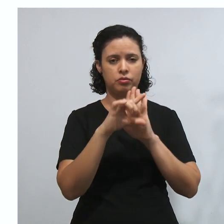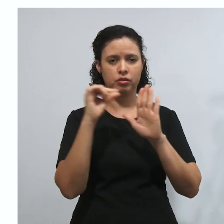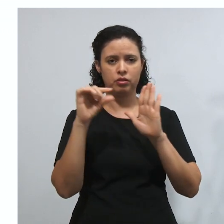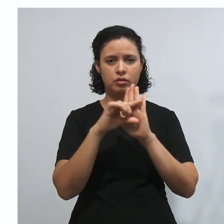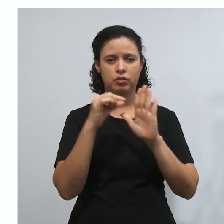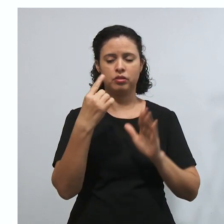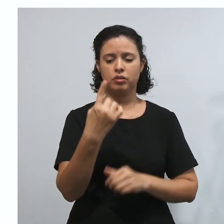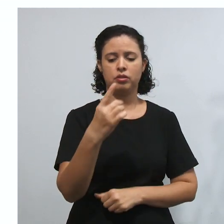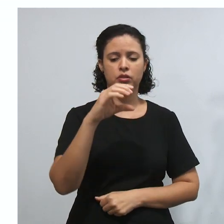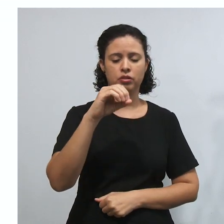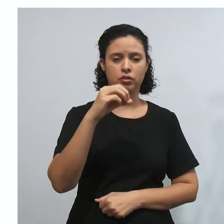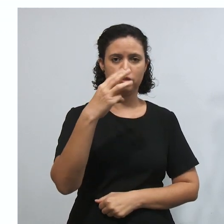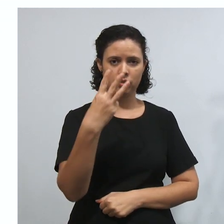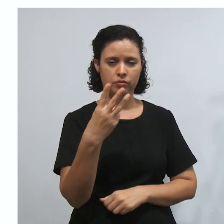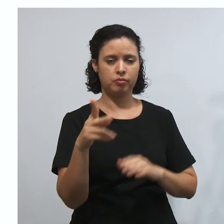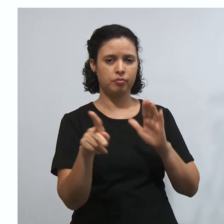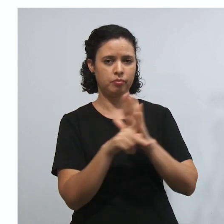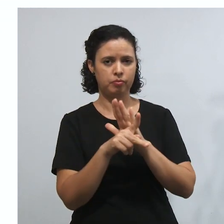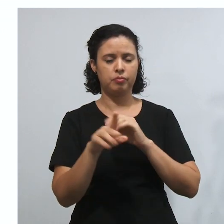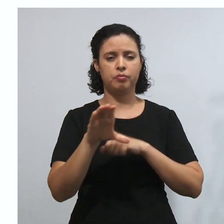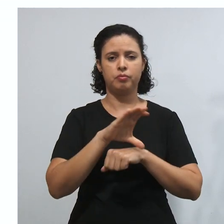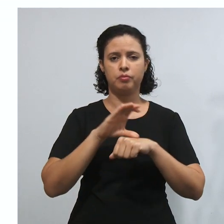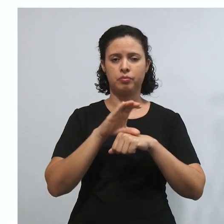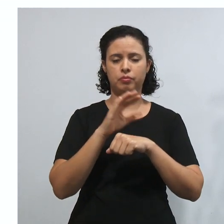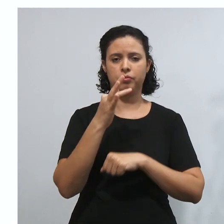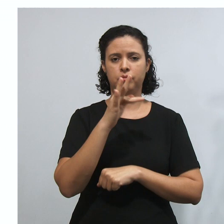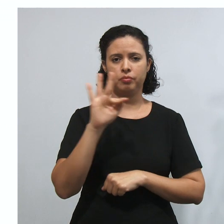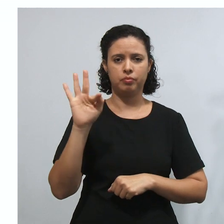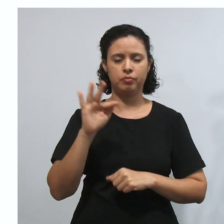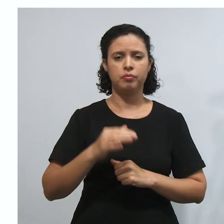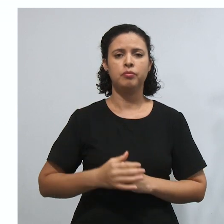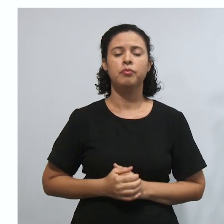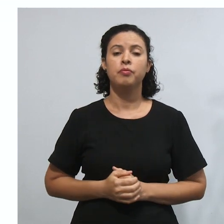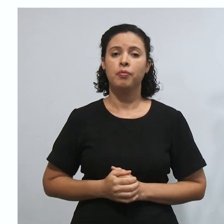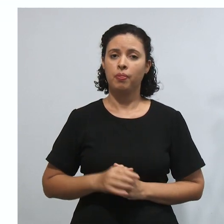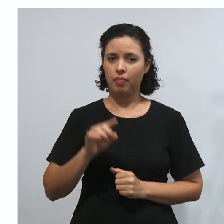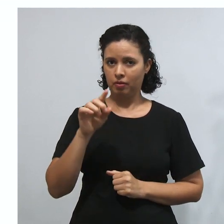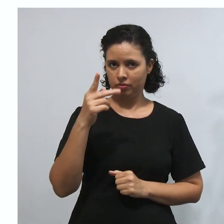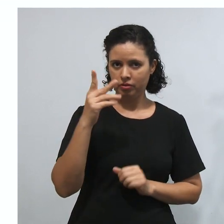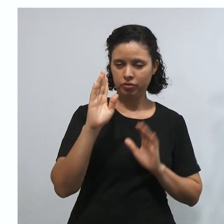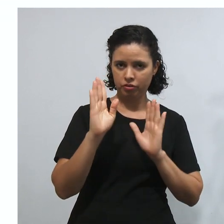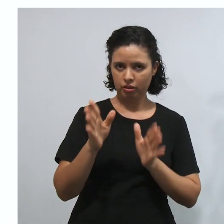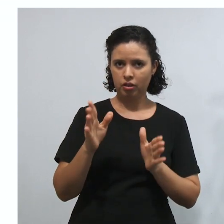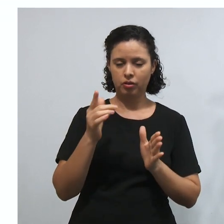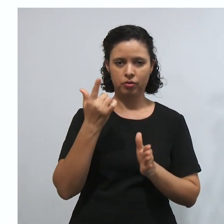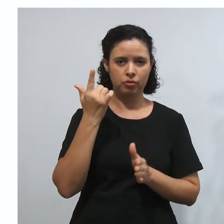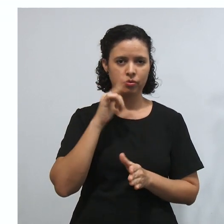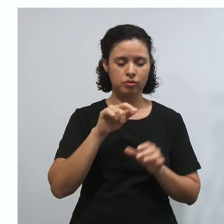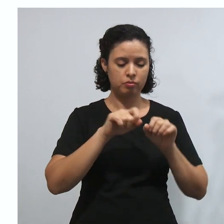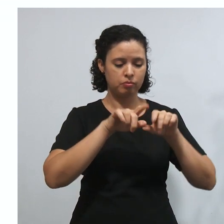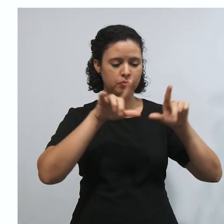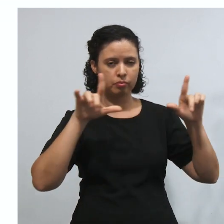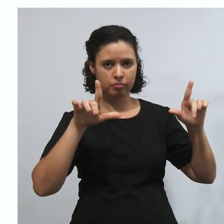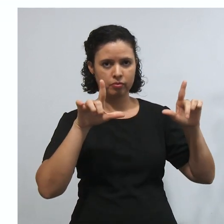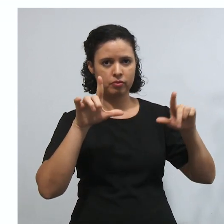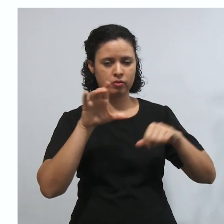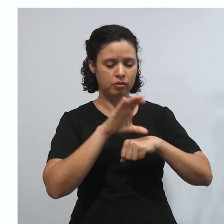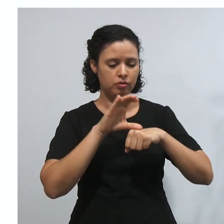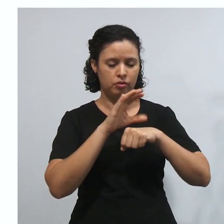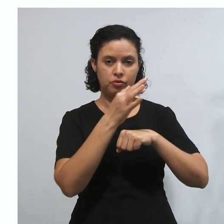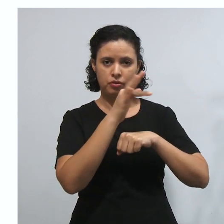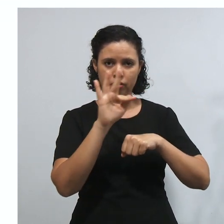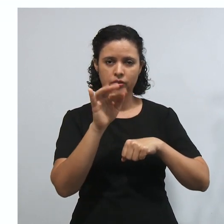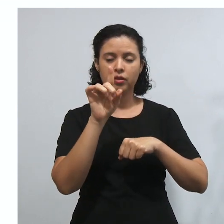da nossa Constituição Federal. e aí a nossa CF está aberta aí do lado, vocês estão acompanhando, estão fazendo a leitura, é